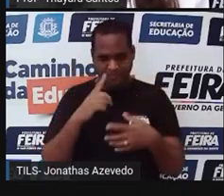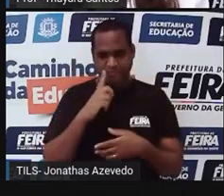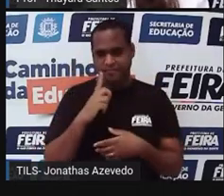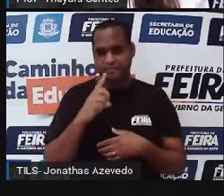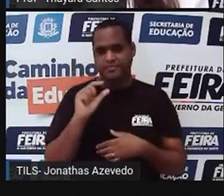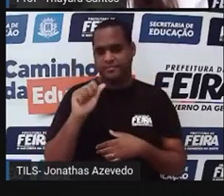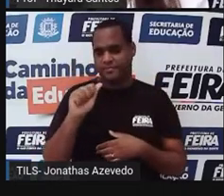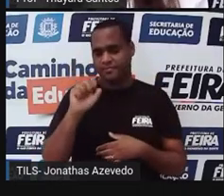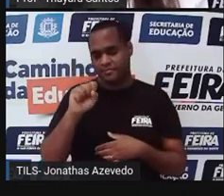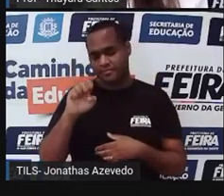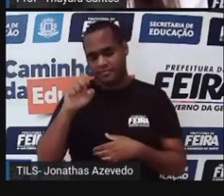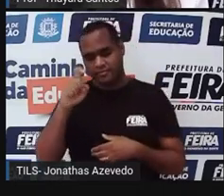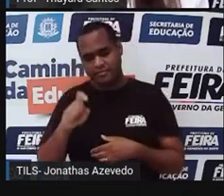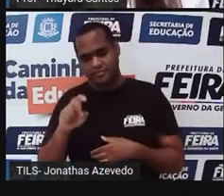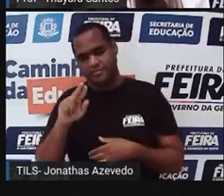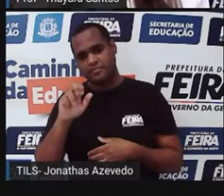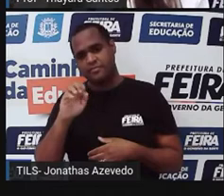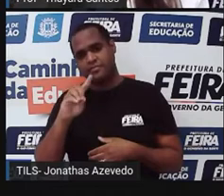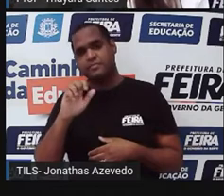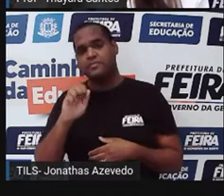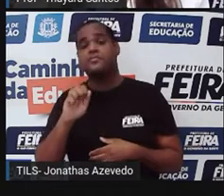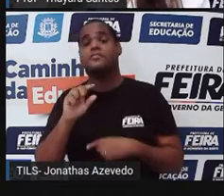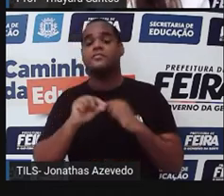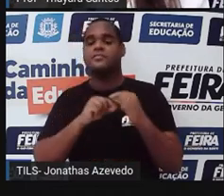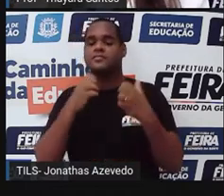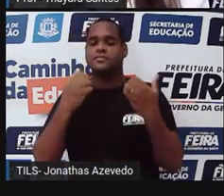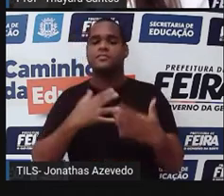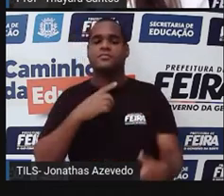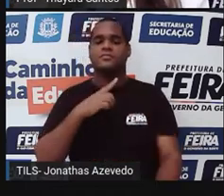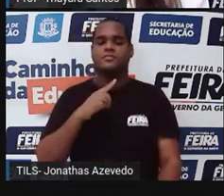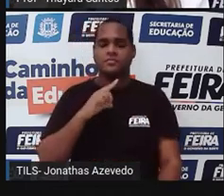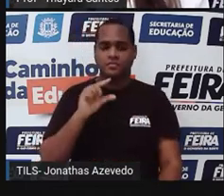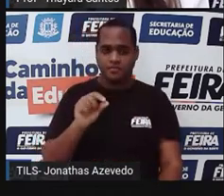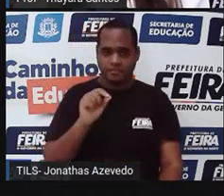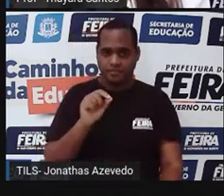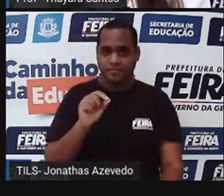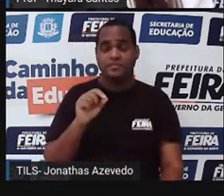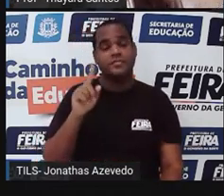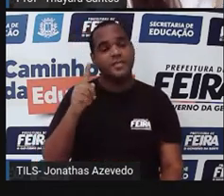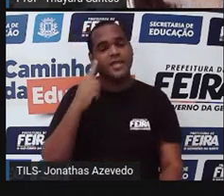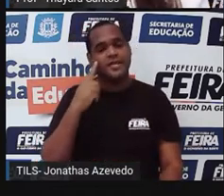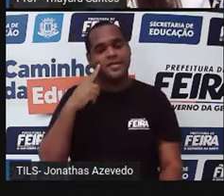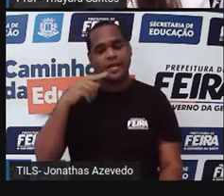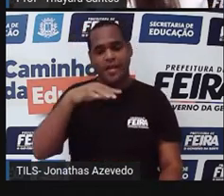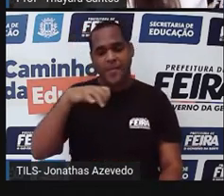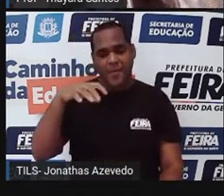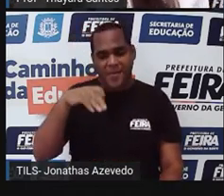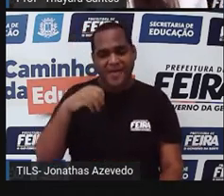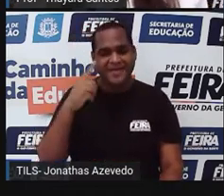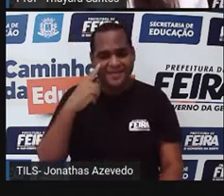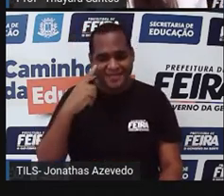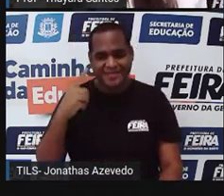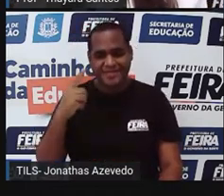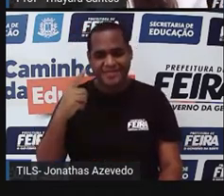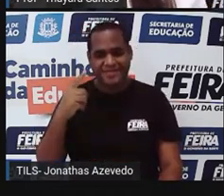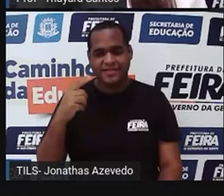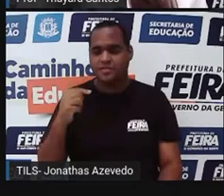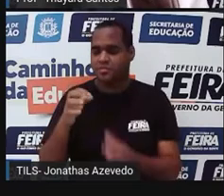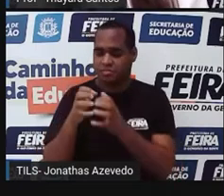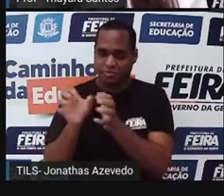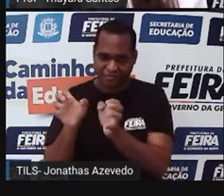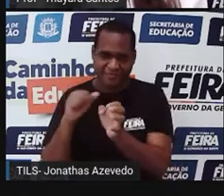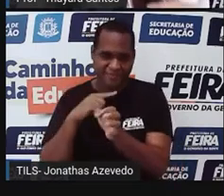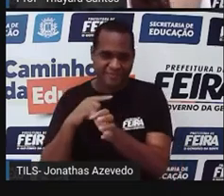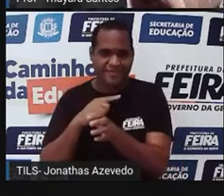assexuada por regeneração. Isso quer dizer que se a esponja, lembrei do outro animal que a gente viu que tem regeneração também,